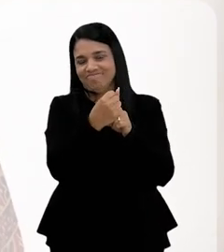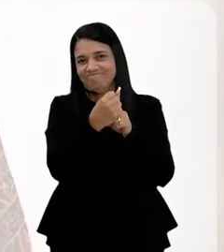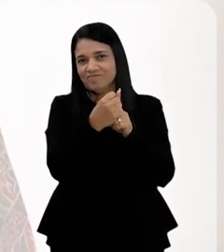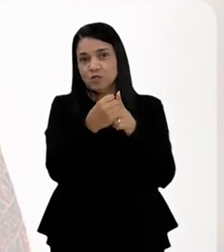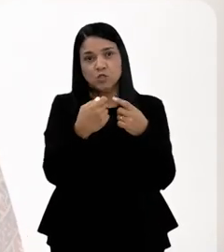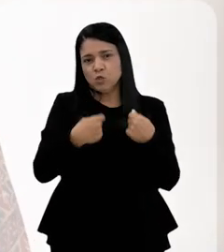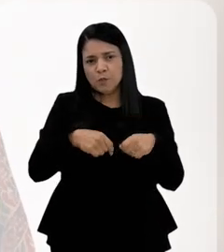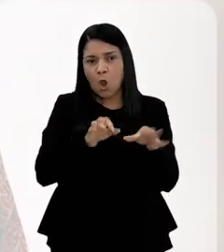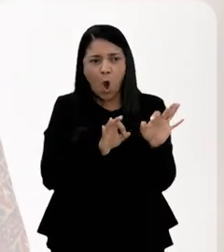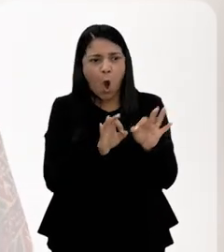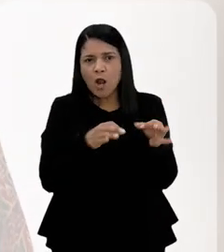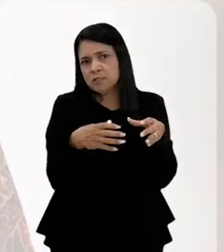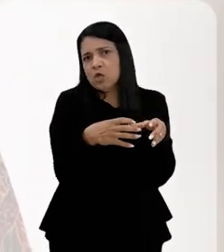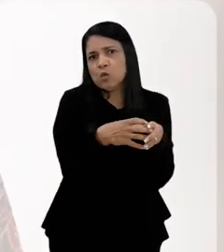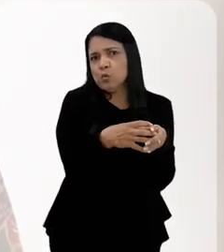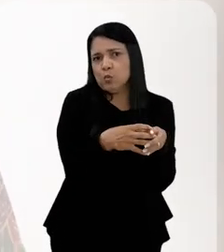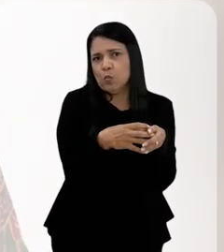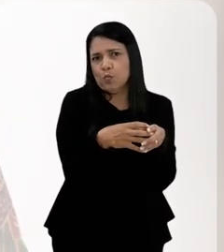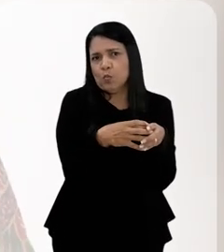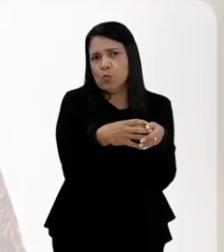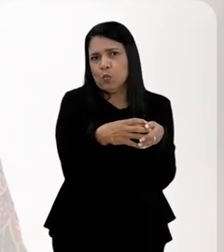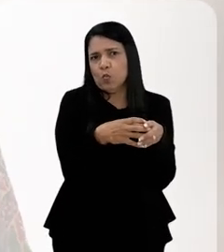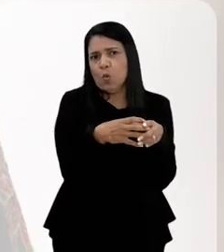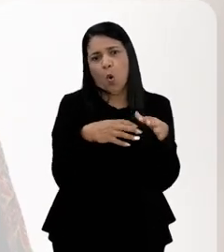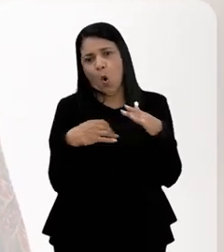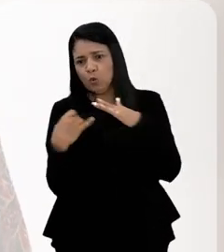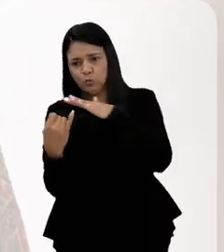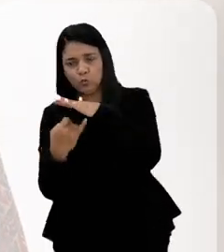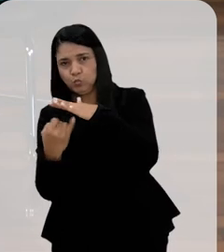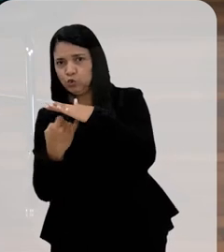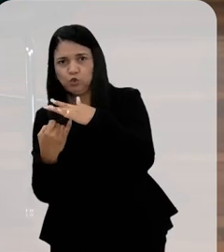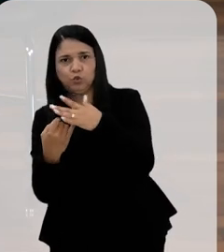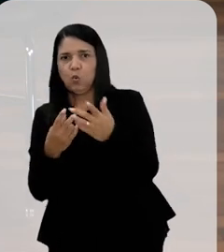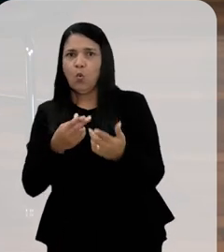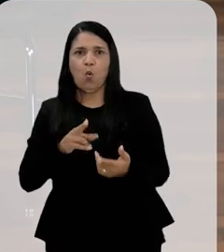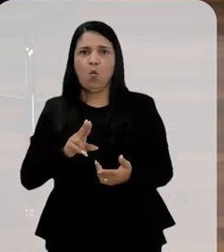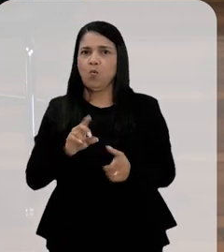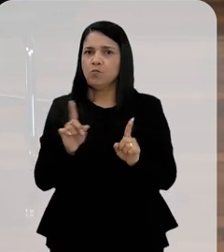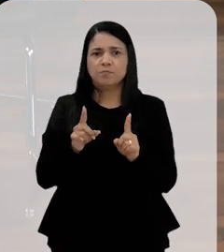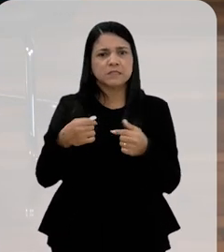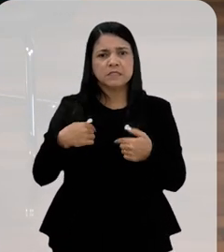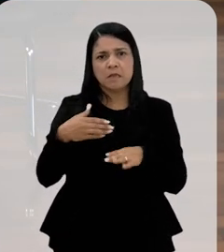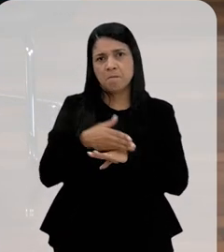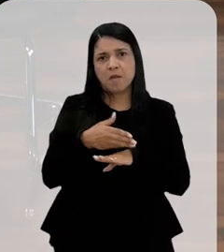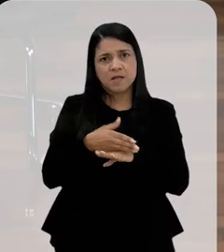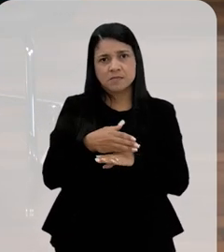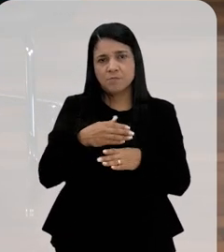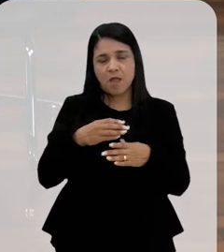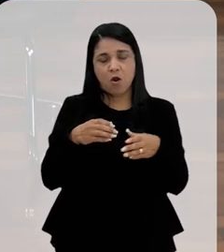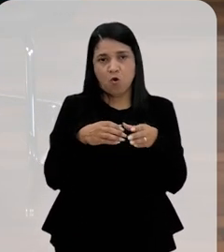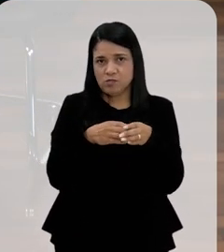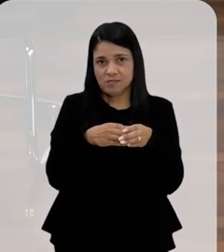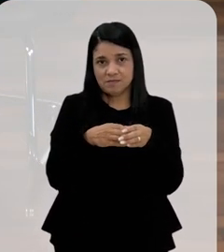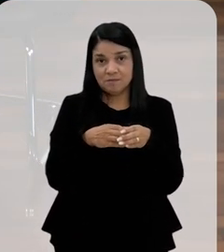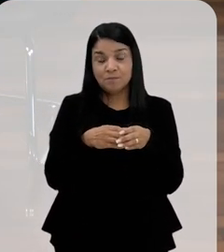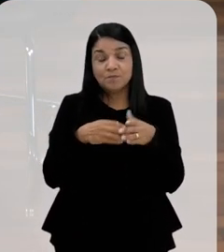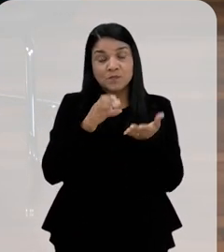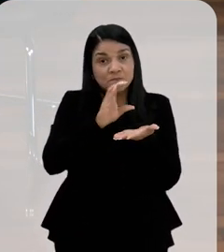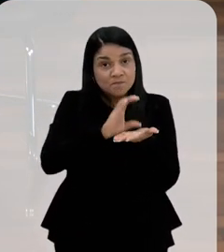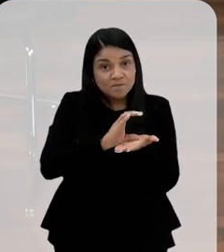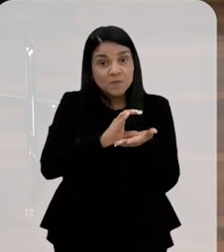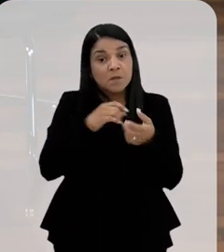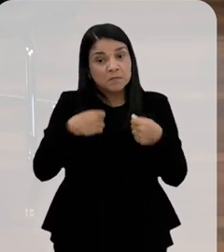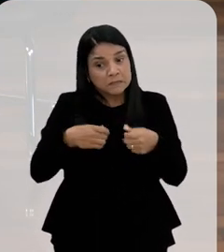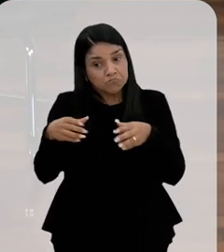Você não precisa estar organizado, né, numa instituição para participar do Conselho. O cidadão pode